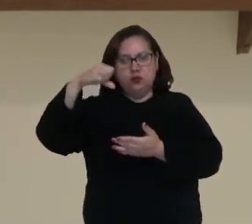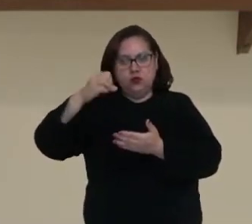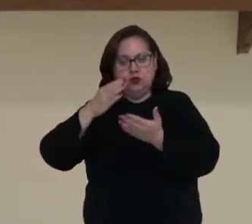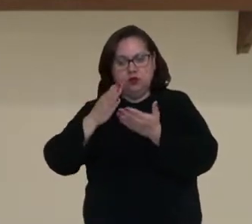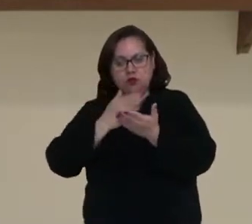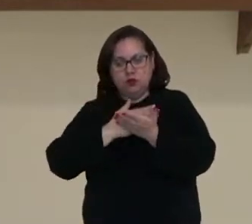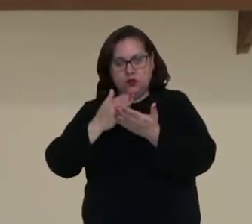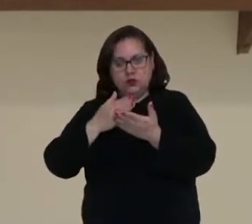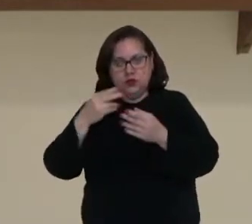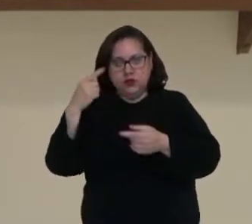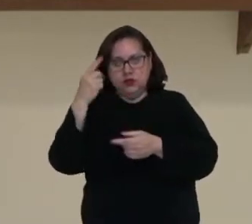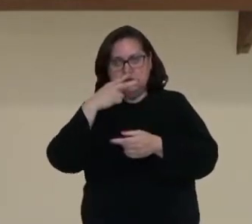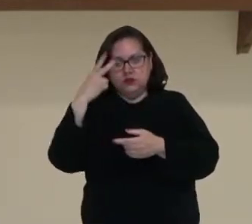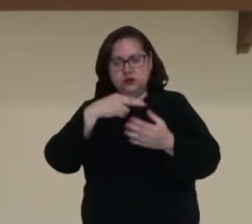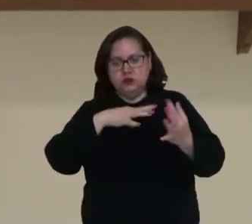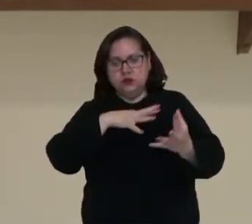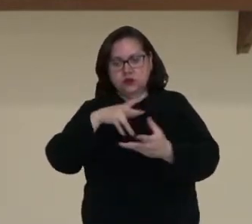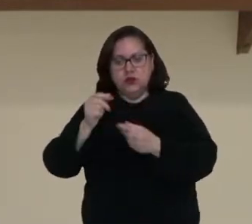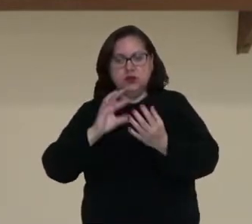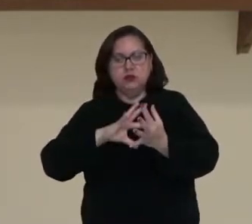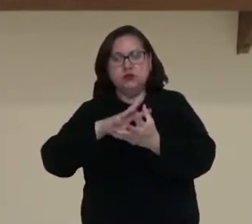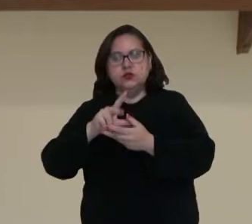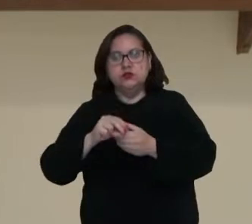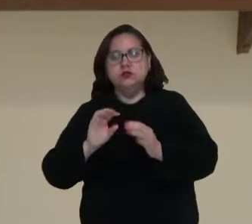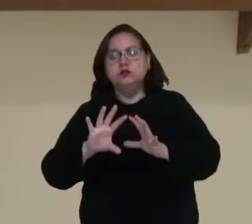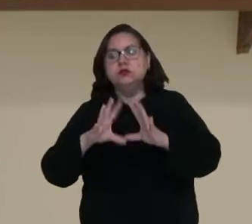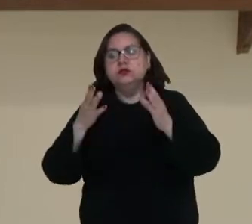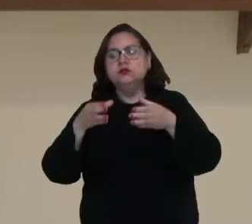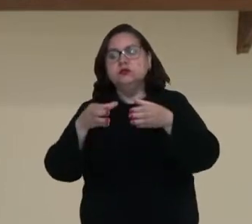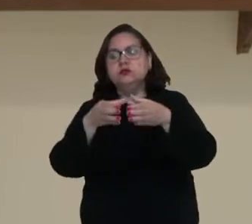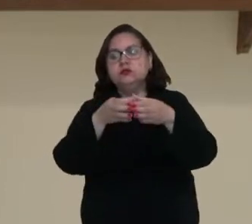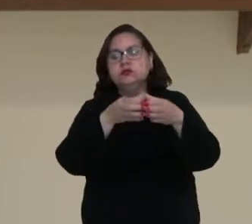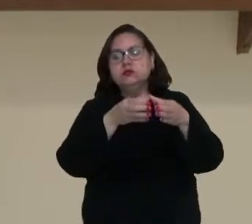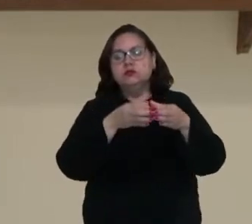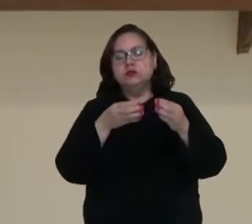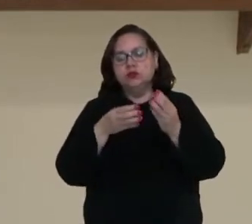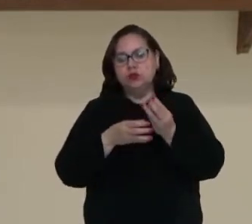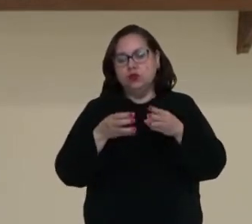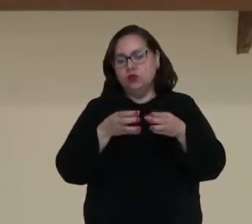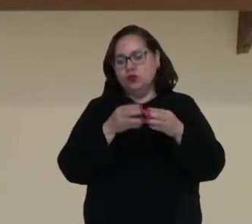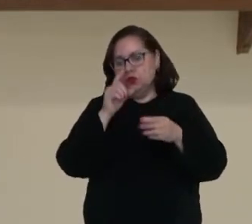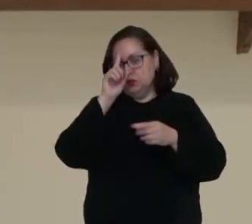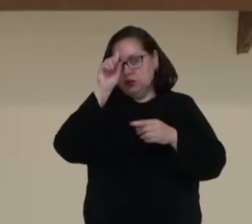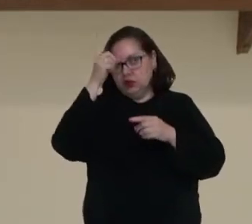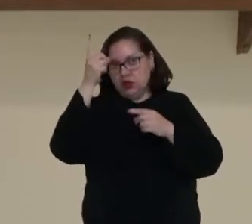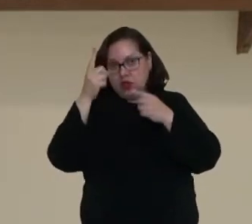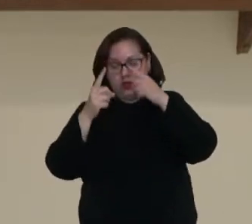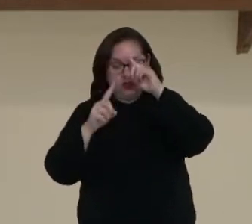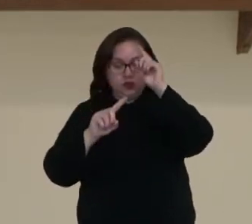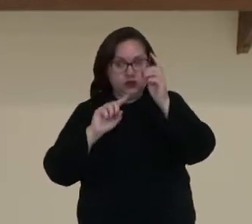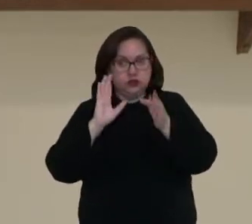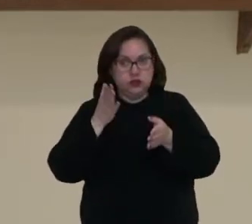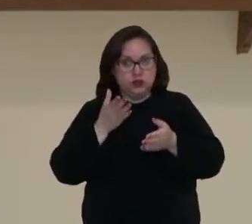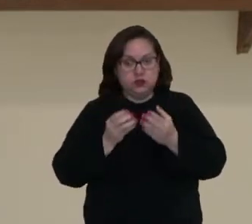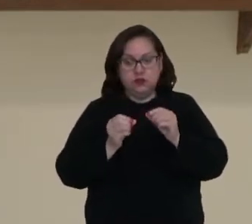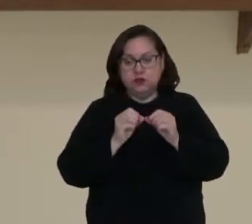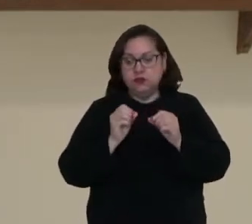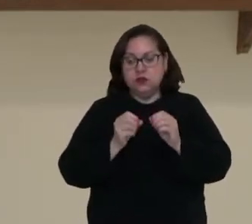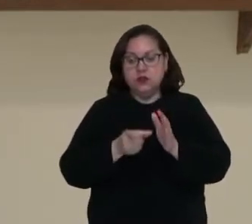vamos ver que já estava ocorrendo uma formação de um grupo, ideias já estavam sendo elaboradas